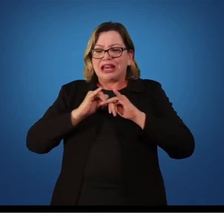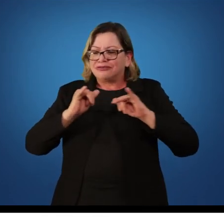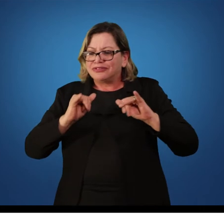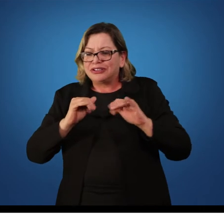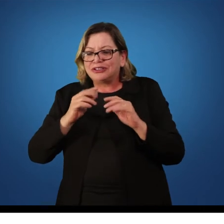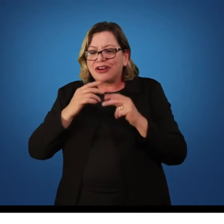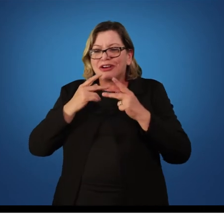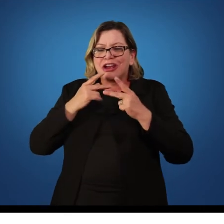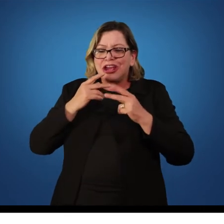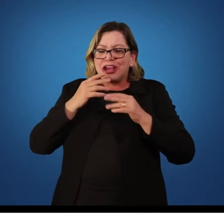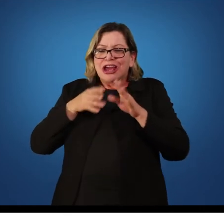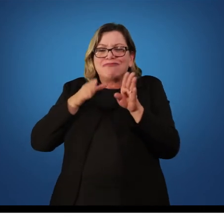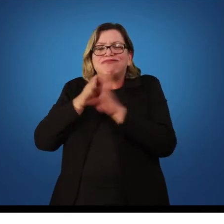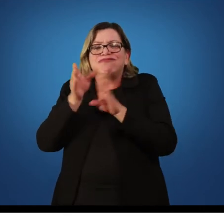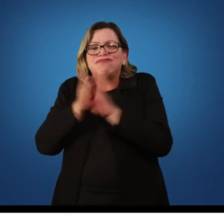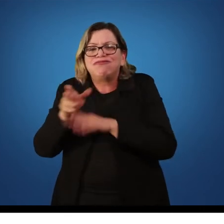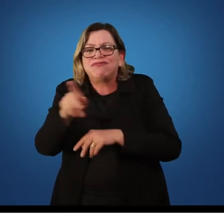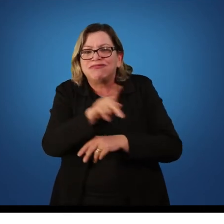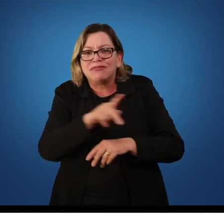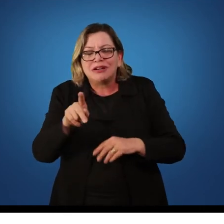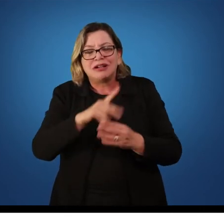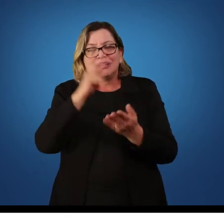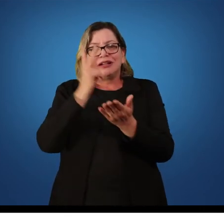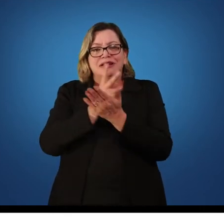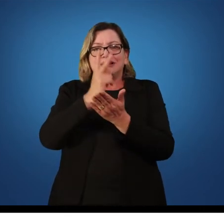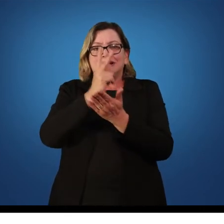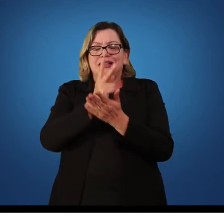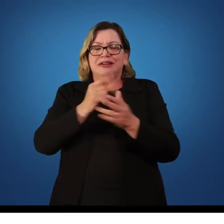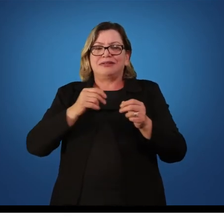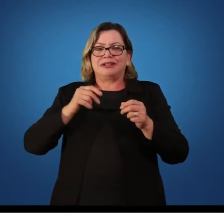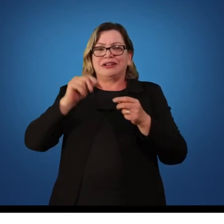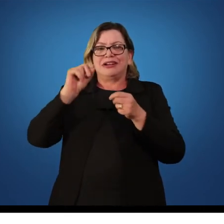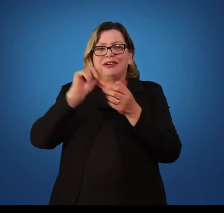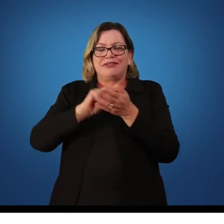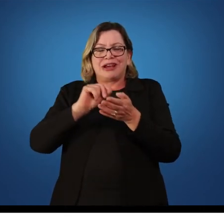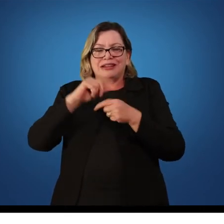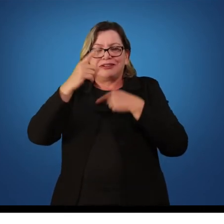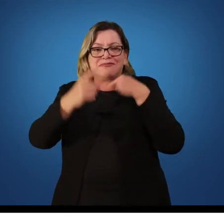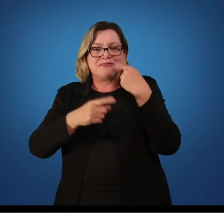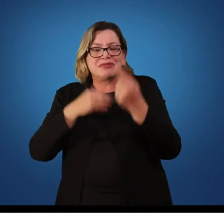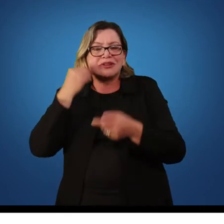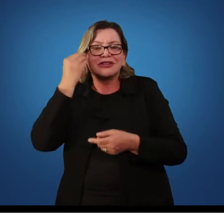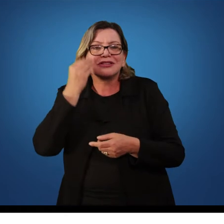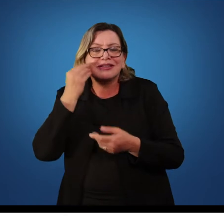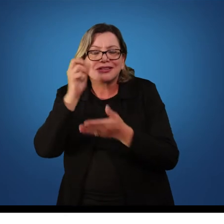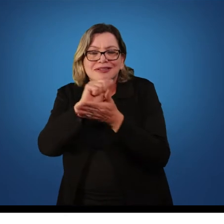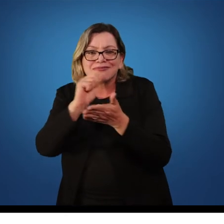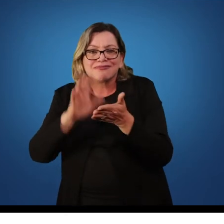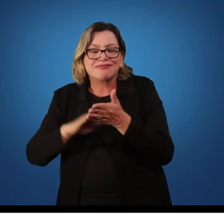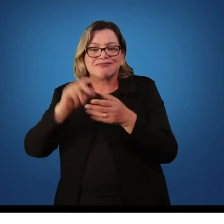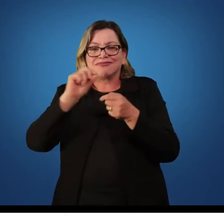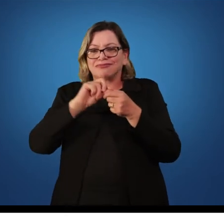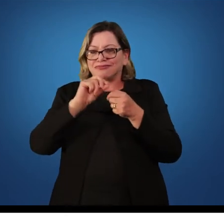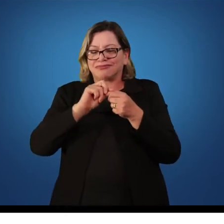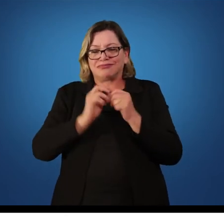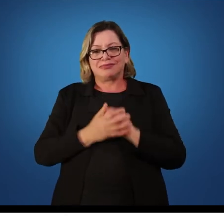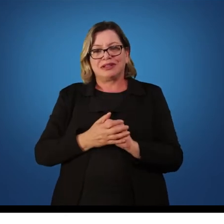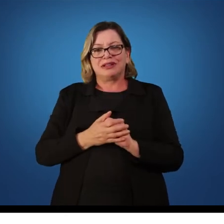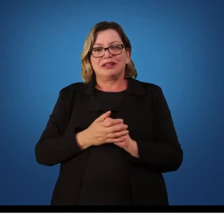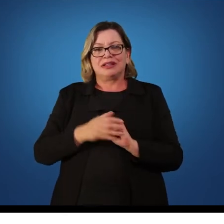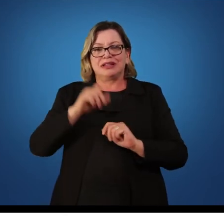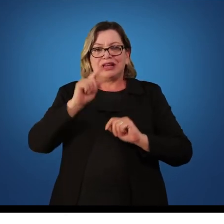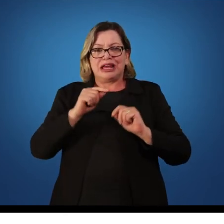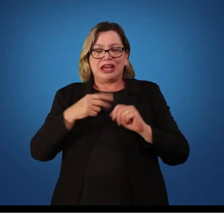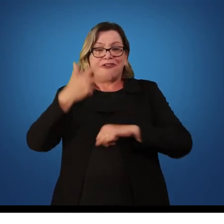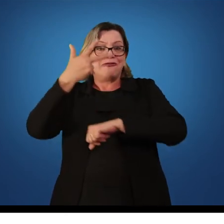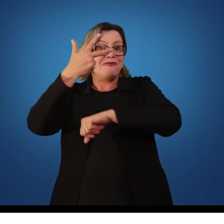verbais que o professor emite após uma tentativa na tarefa. É o